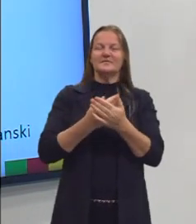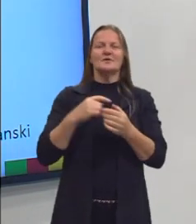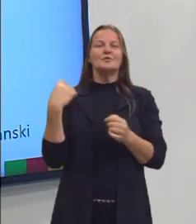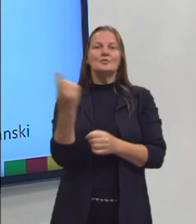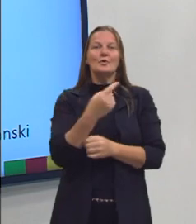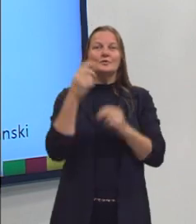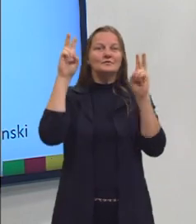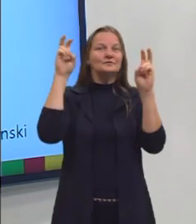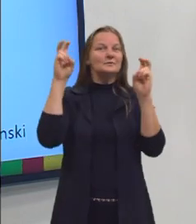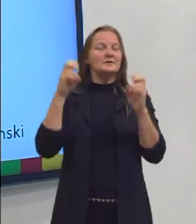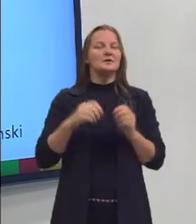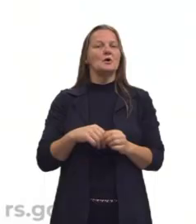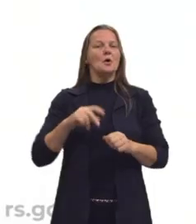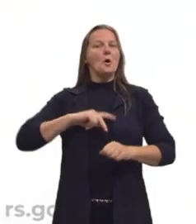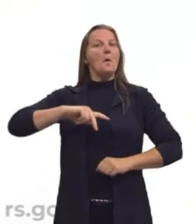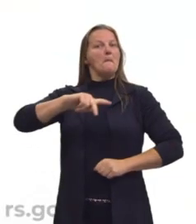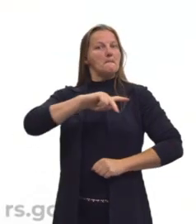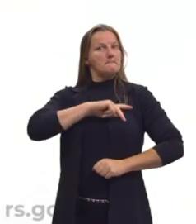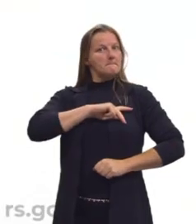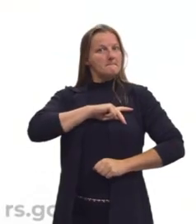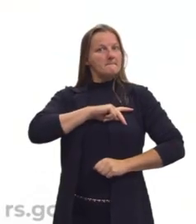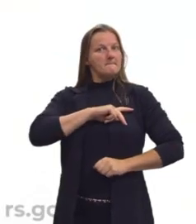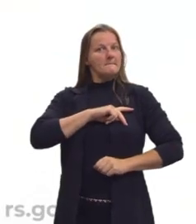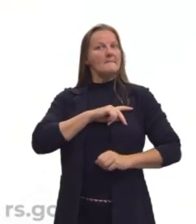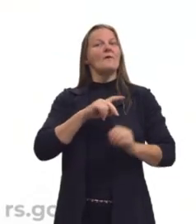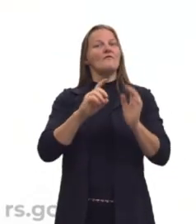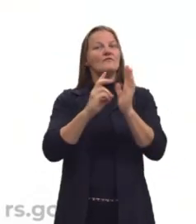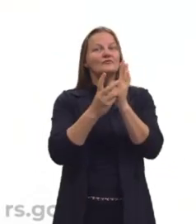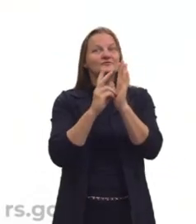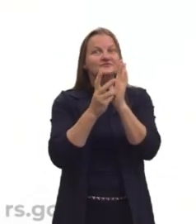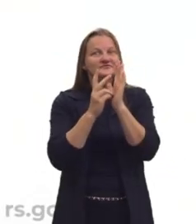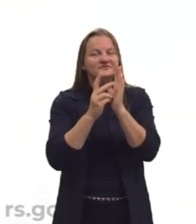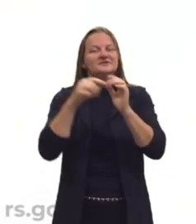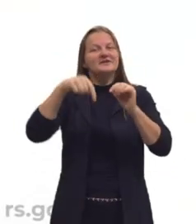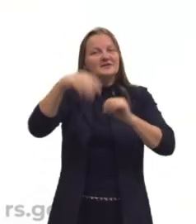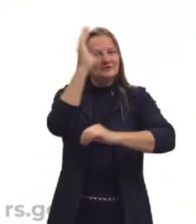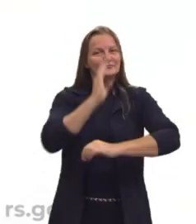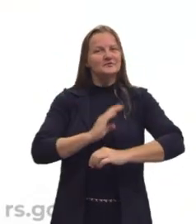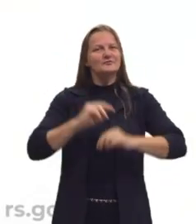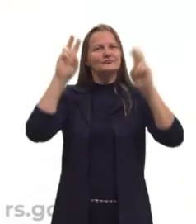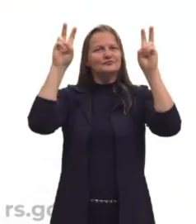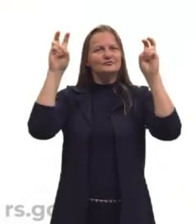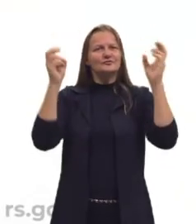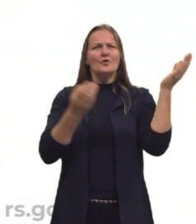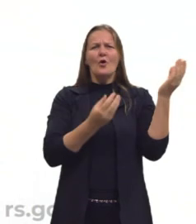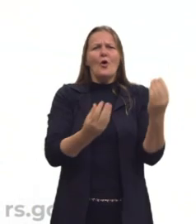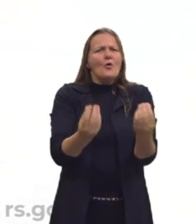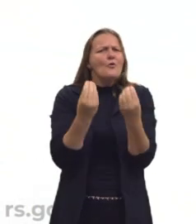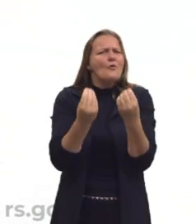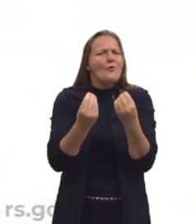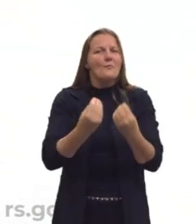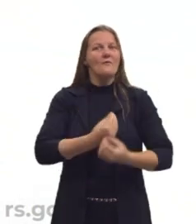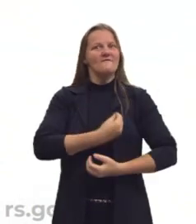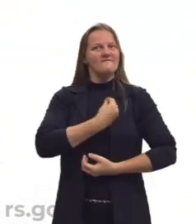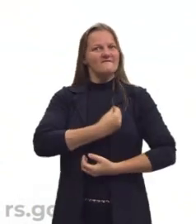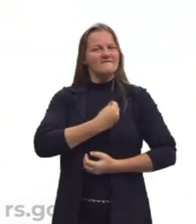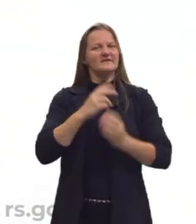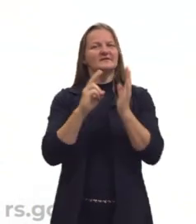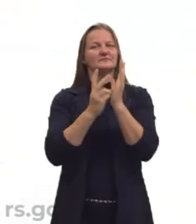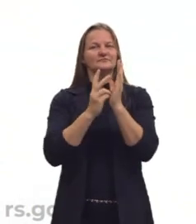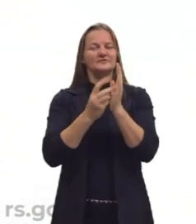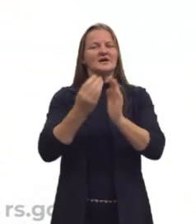abordar os povos indígenas do Brasil e o título da nossa aula é Como os indígenas viviam